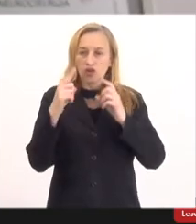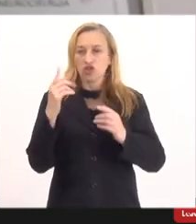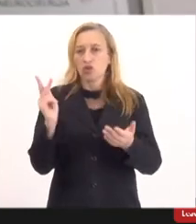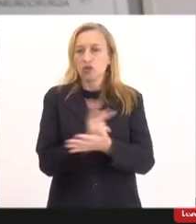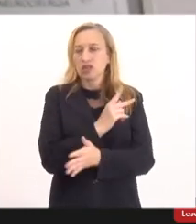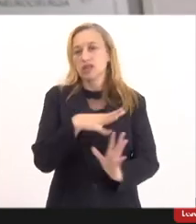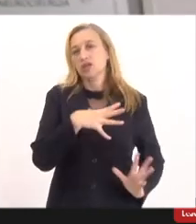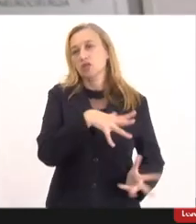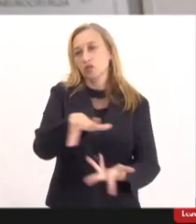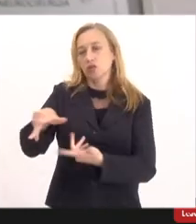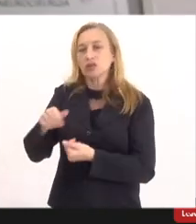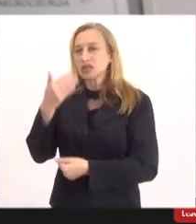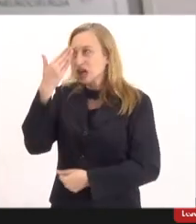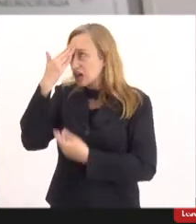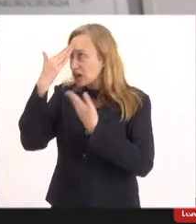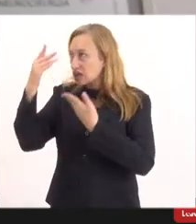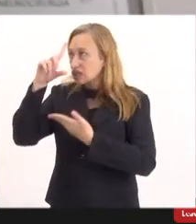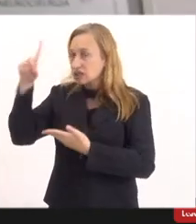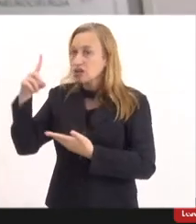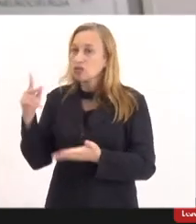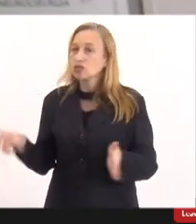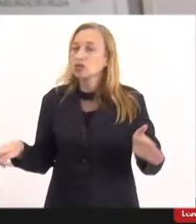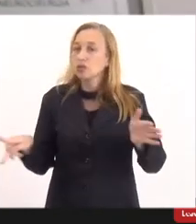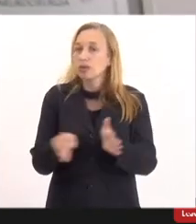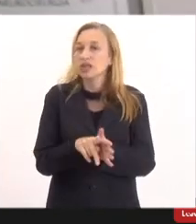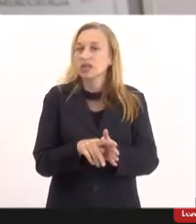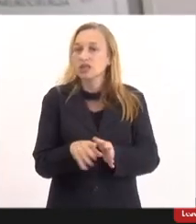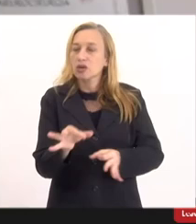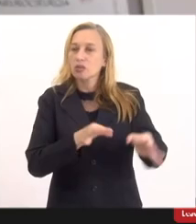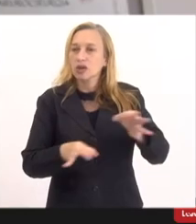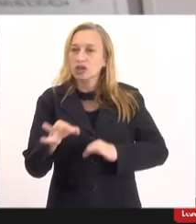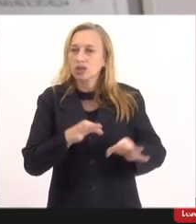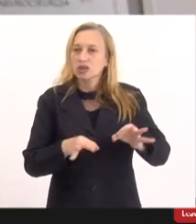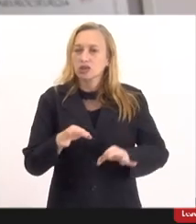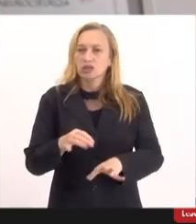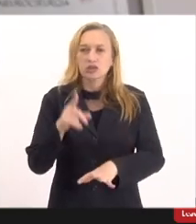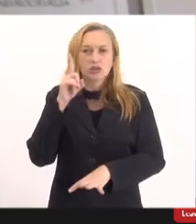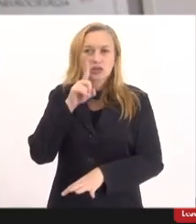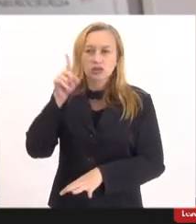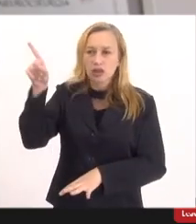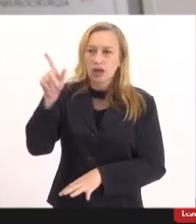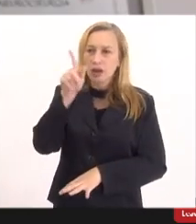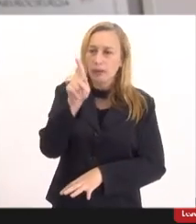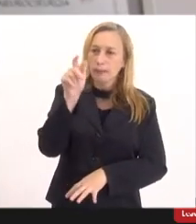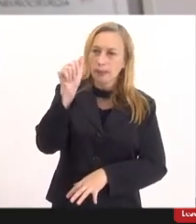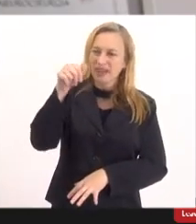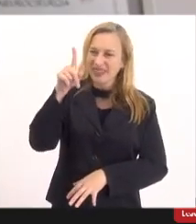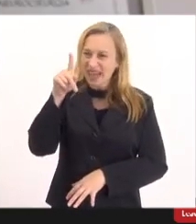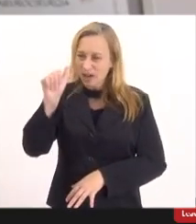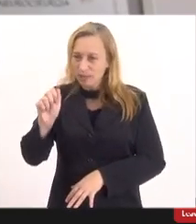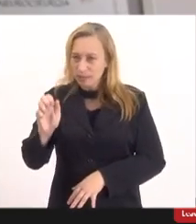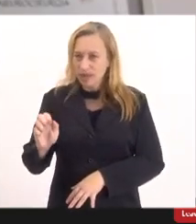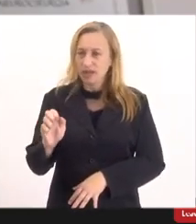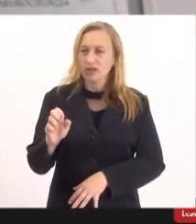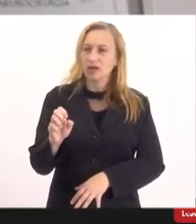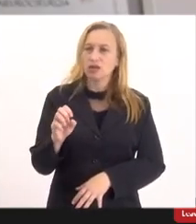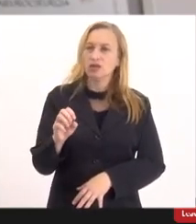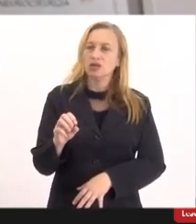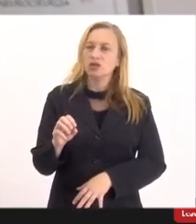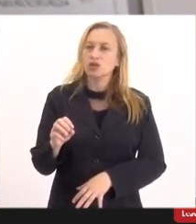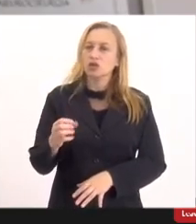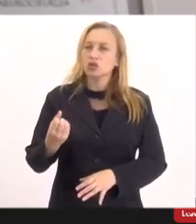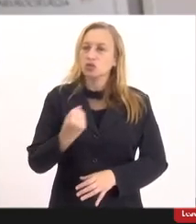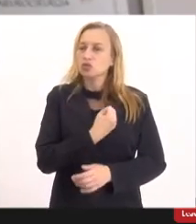graças a Deus hoje eu faço parte do panda.org vocês podem entrar lá pandata.org onde tem os maiores